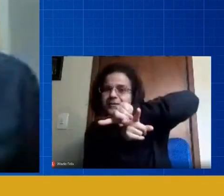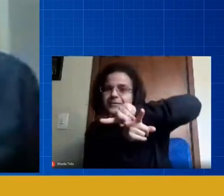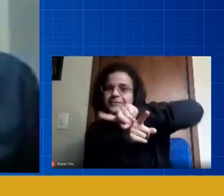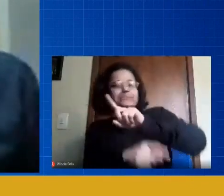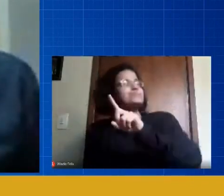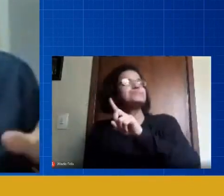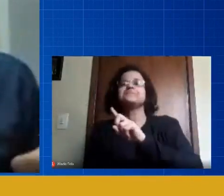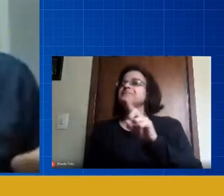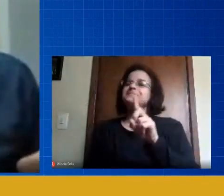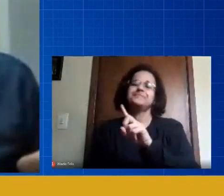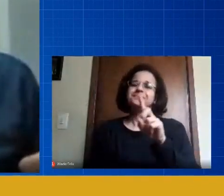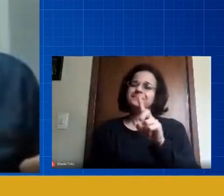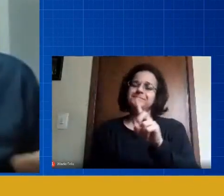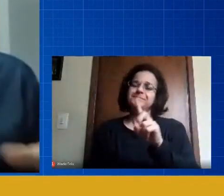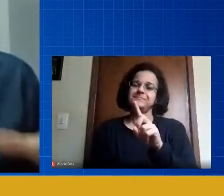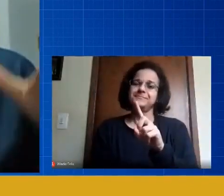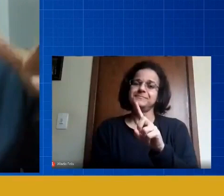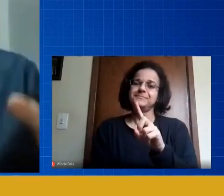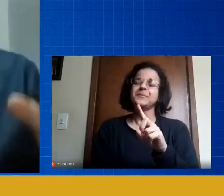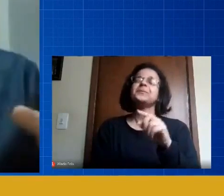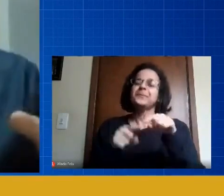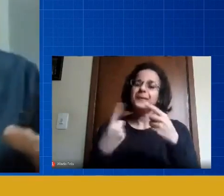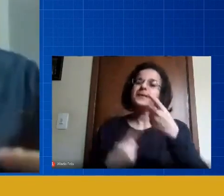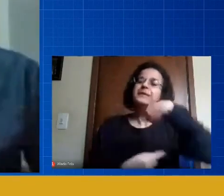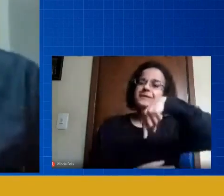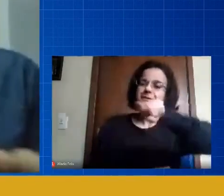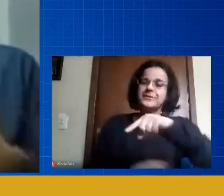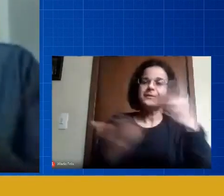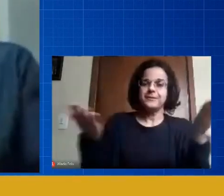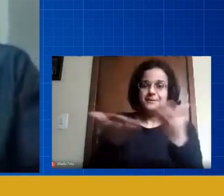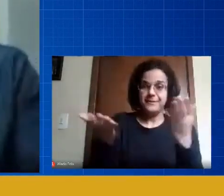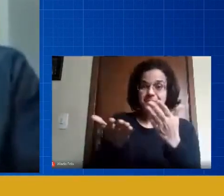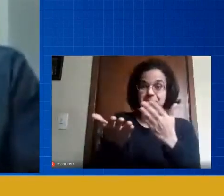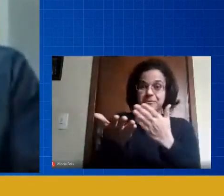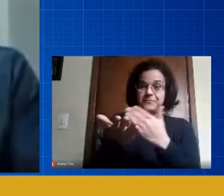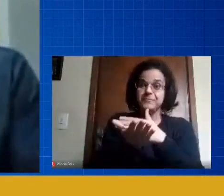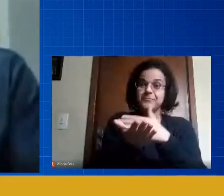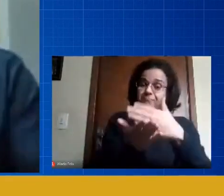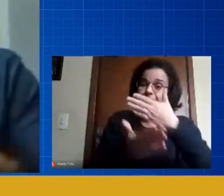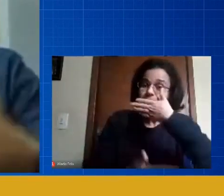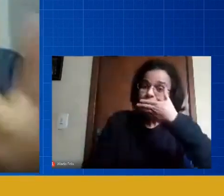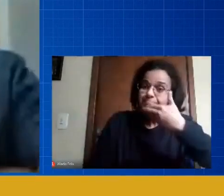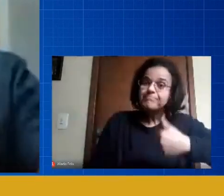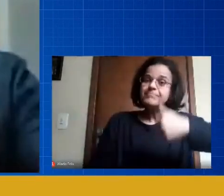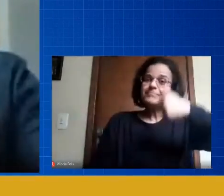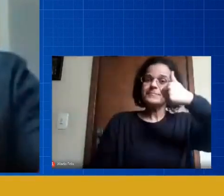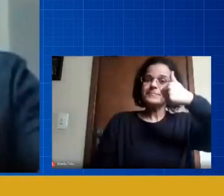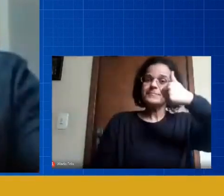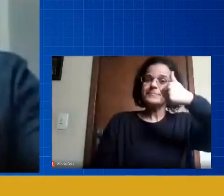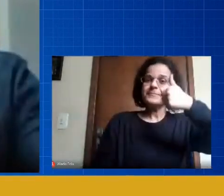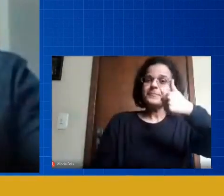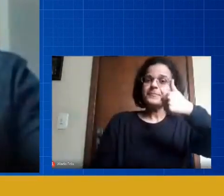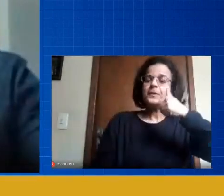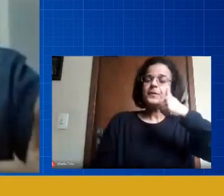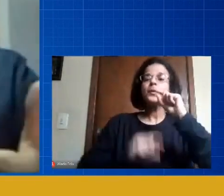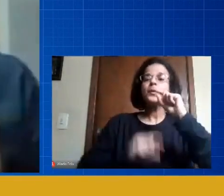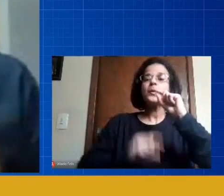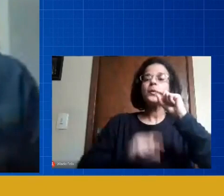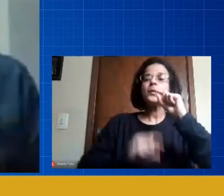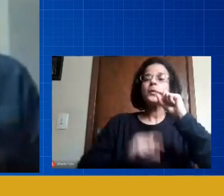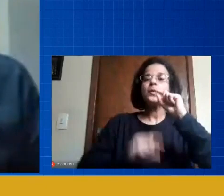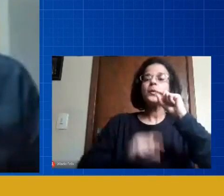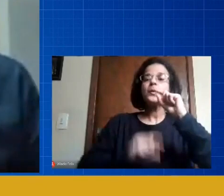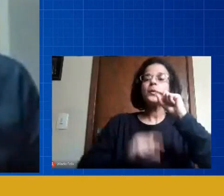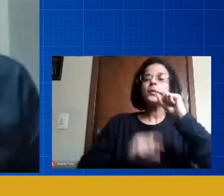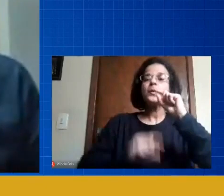não vai muito pelo contrário nós vamos a partir de agora aperfeiçoar o novo tipo de congresso o